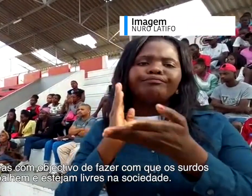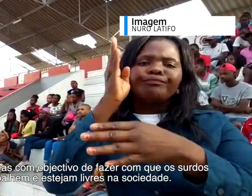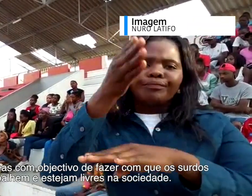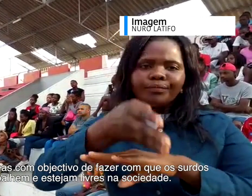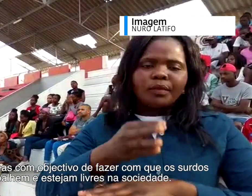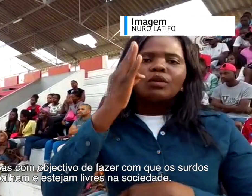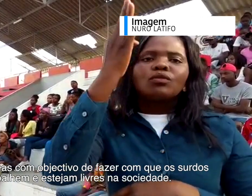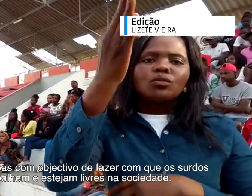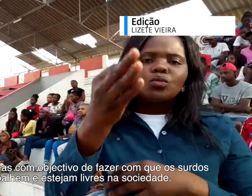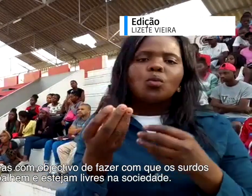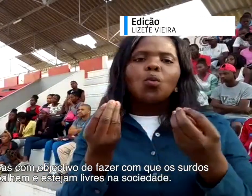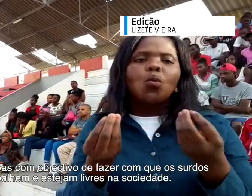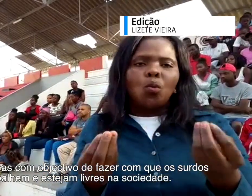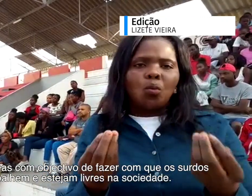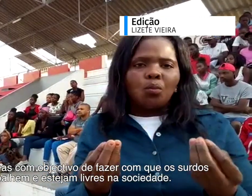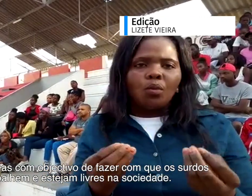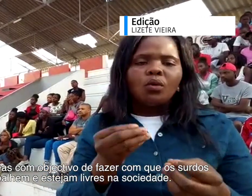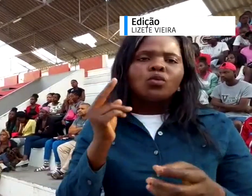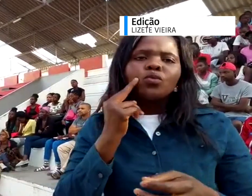livres na sociedade.